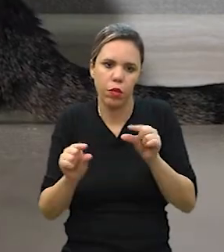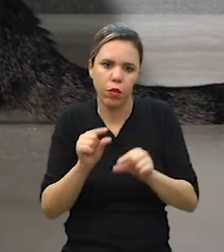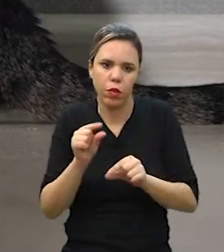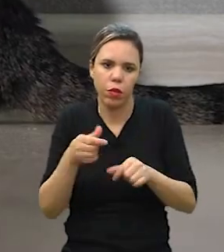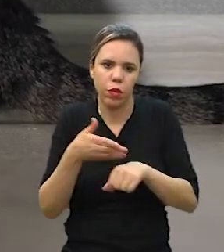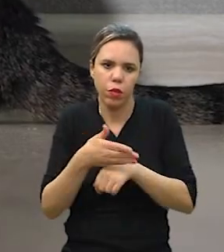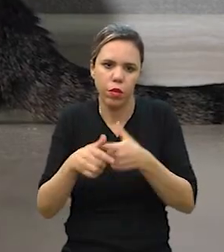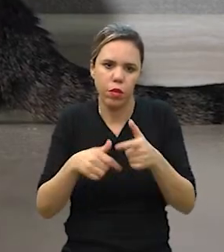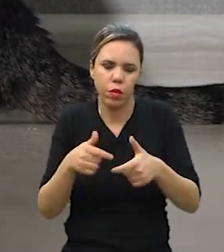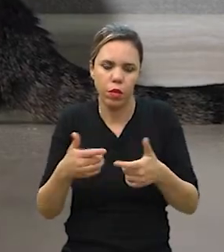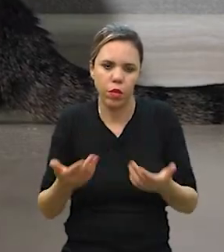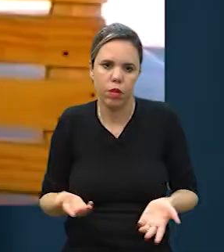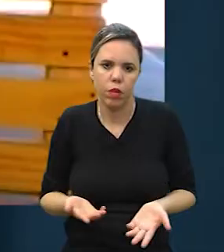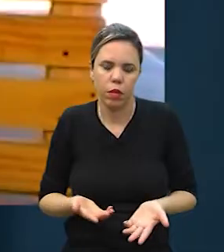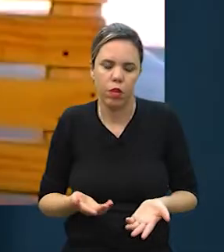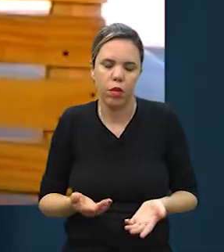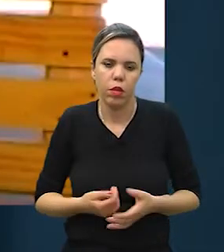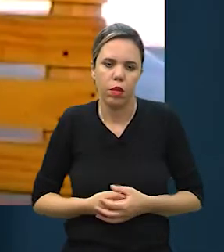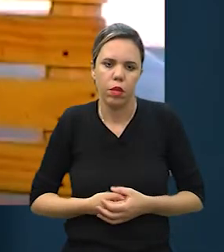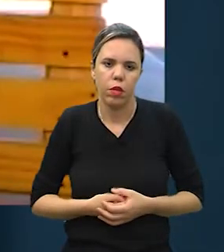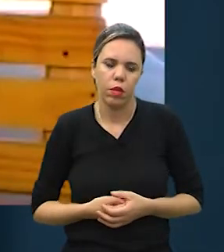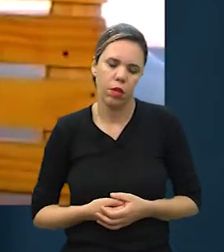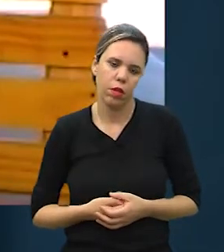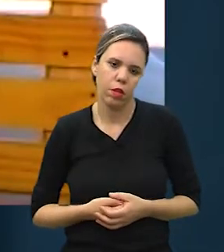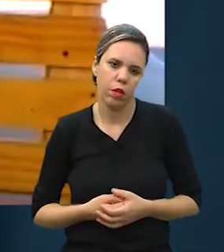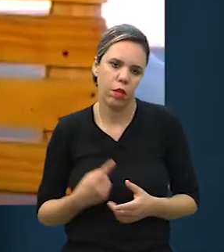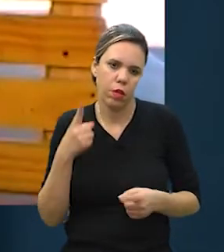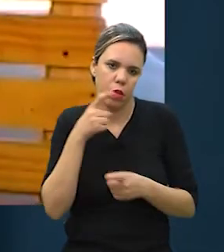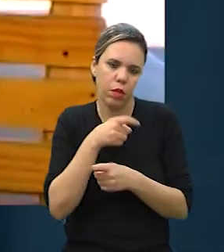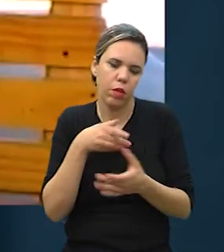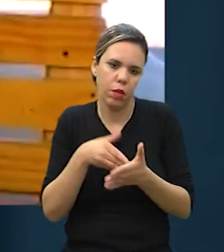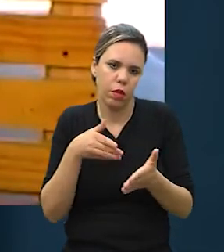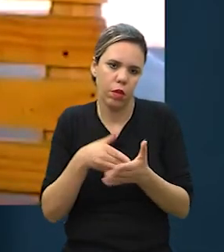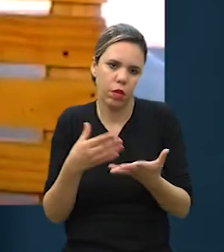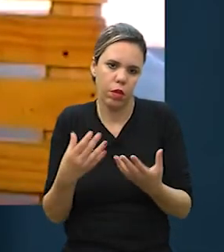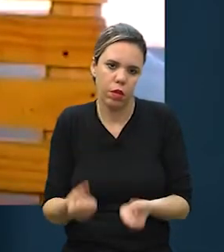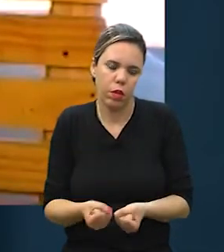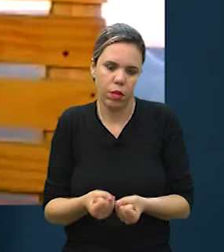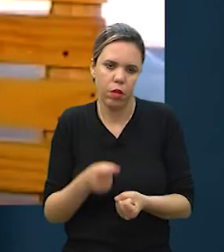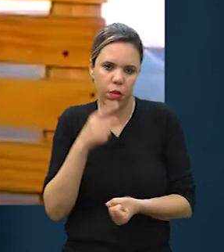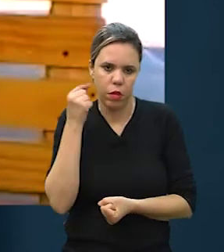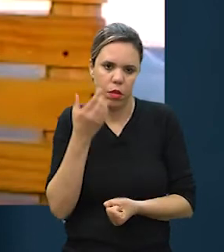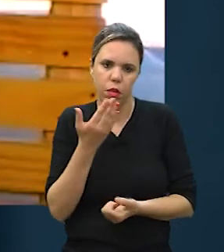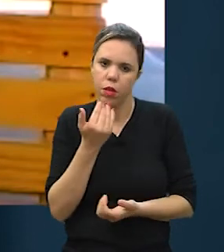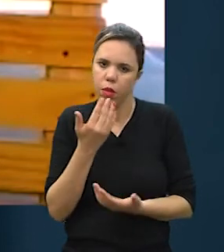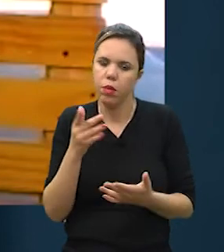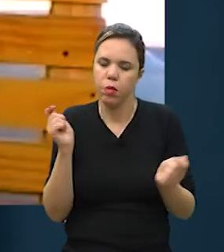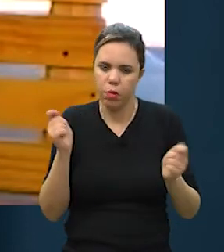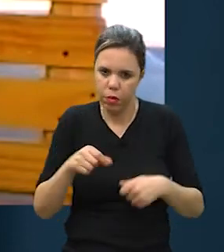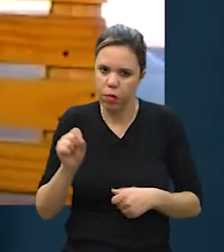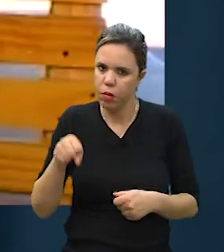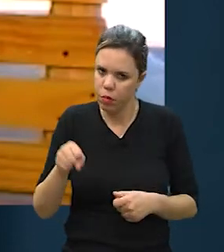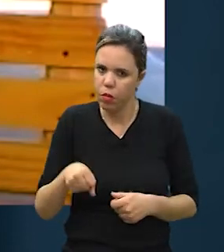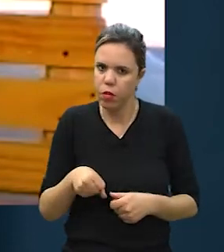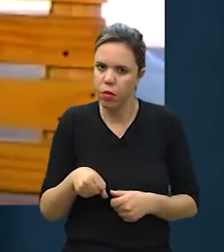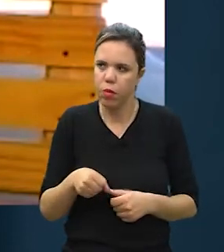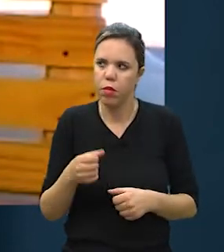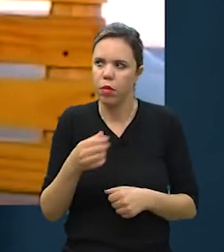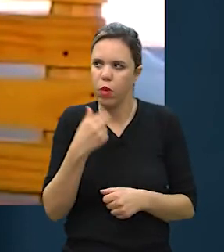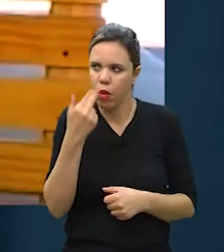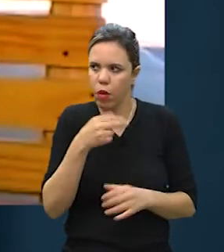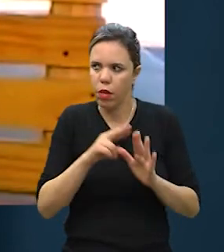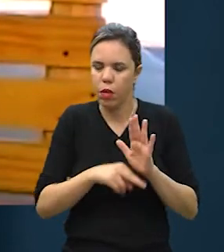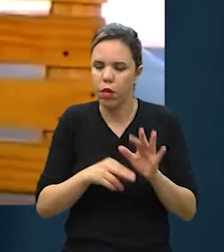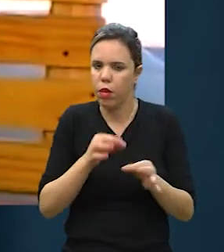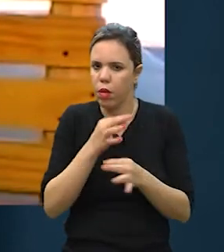dieta com mais frequências. E isso acaba dificultando a adesão dos gatos, mas é possível, é uma